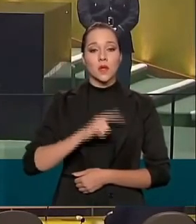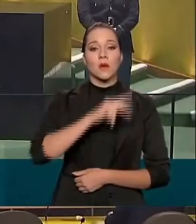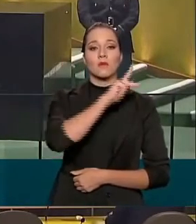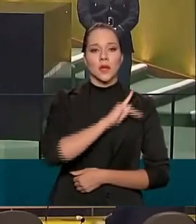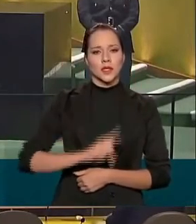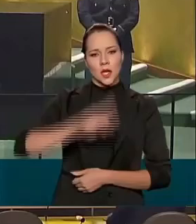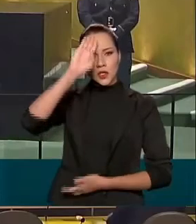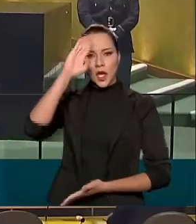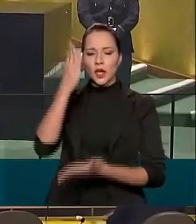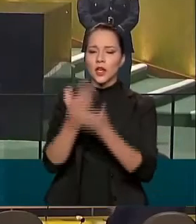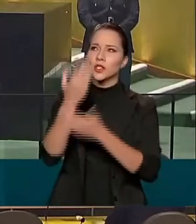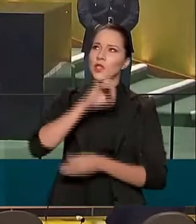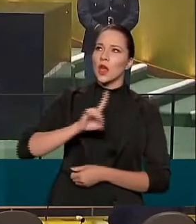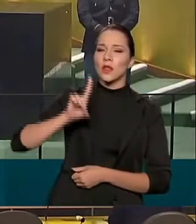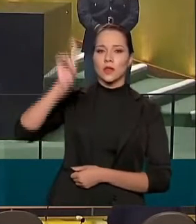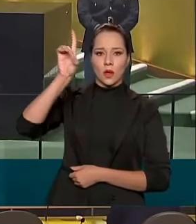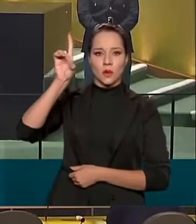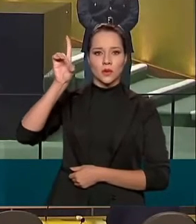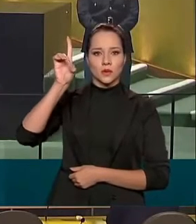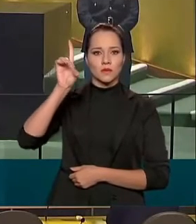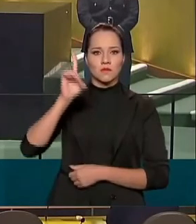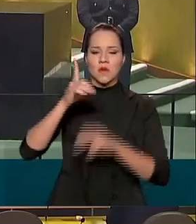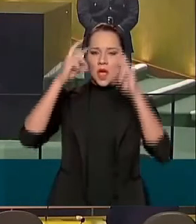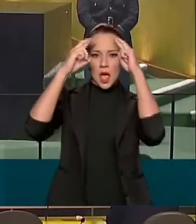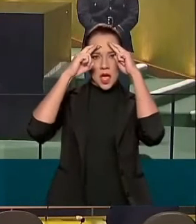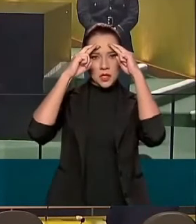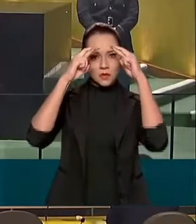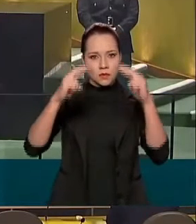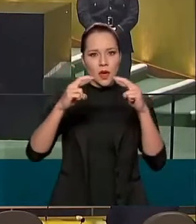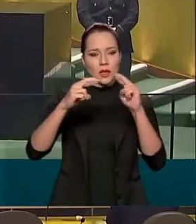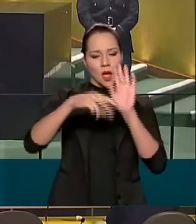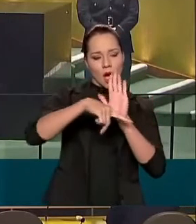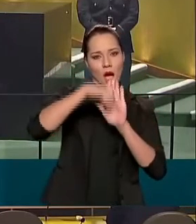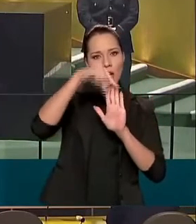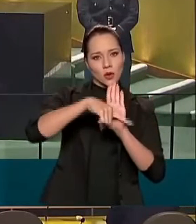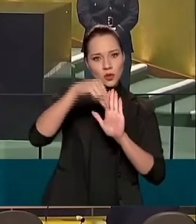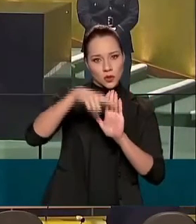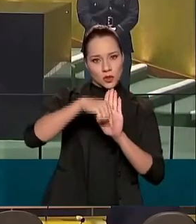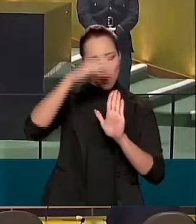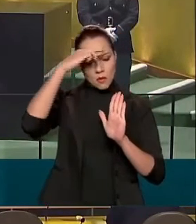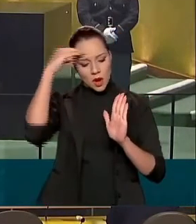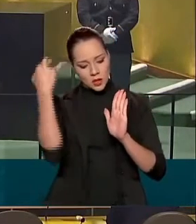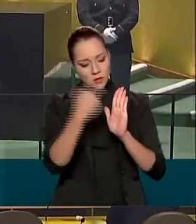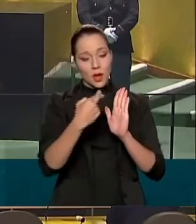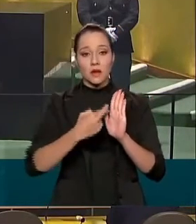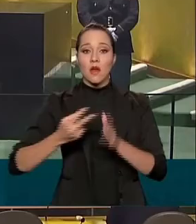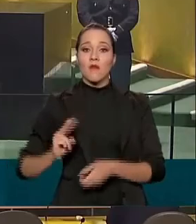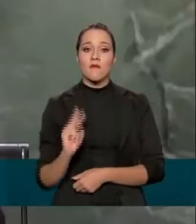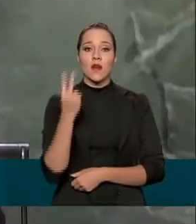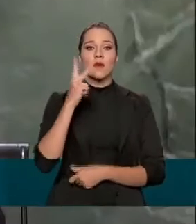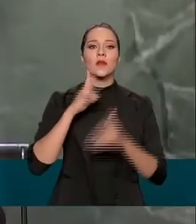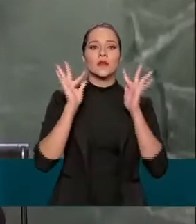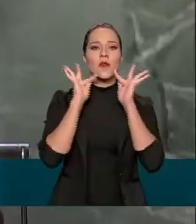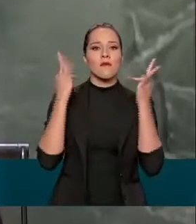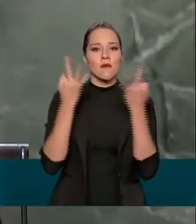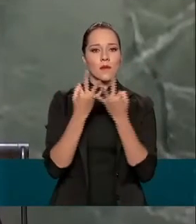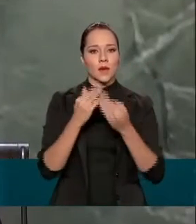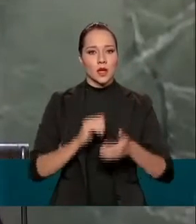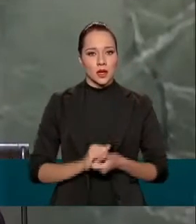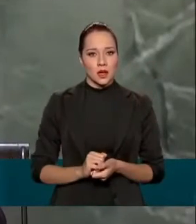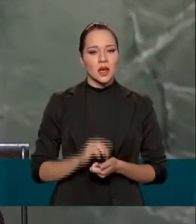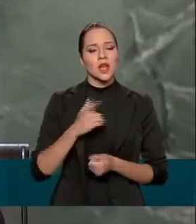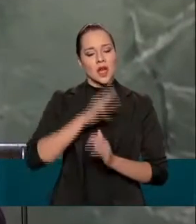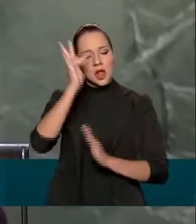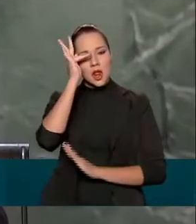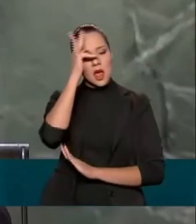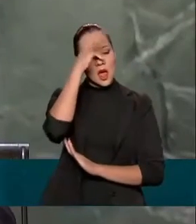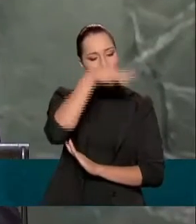que acredita em Deus, respeita a Constituição, valoriza a família e deve